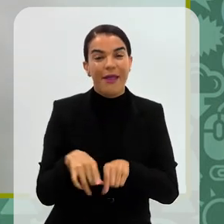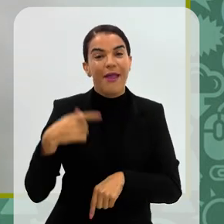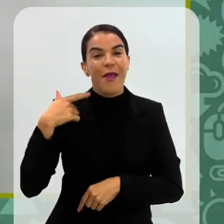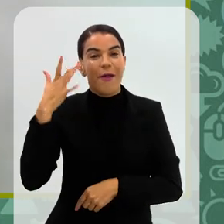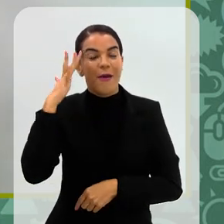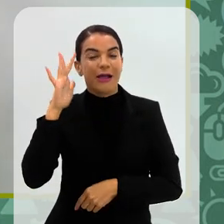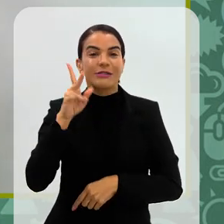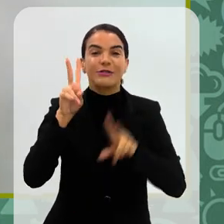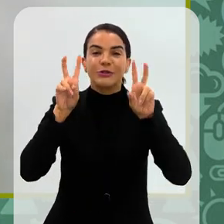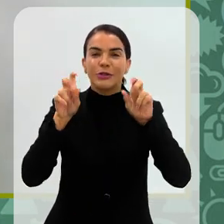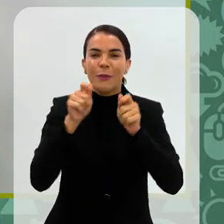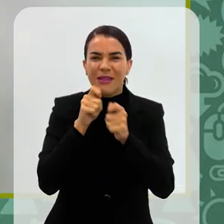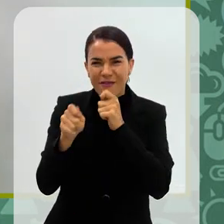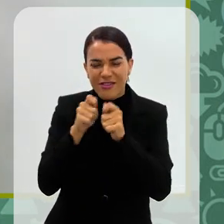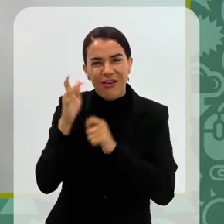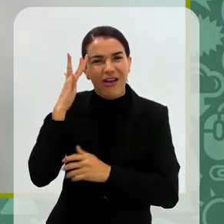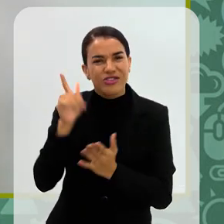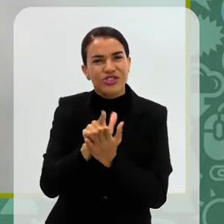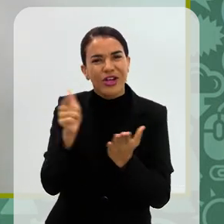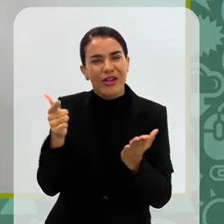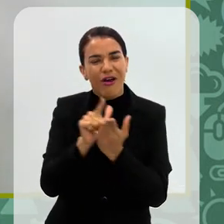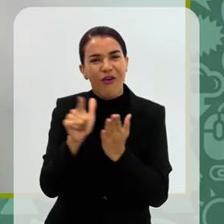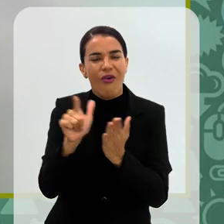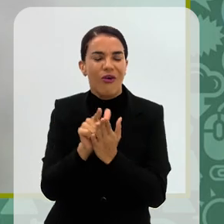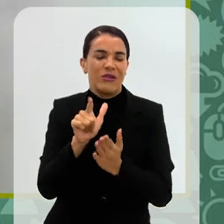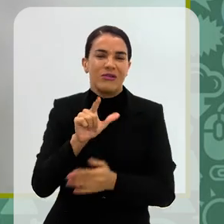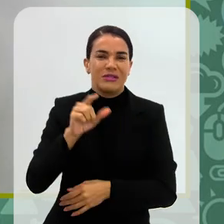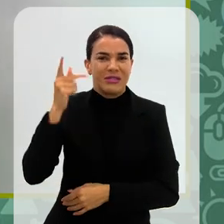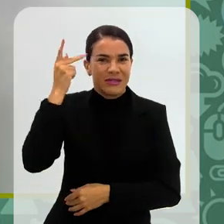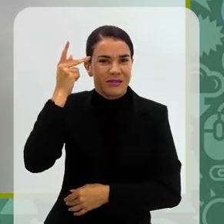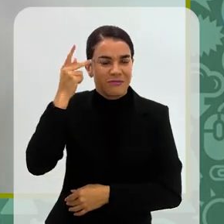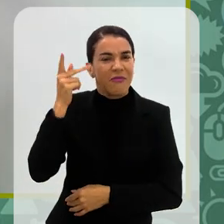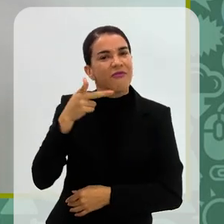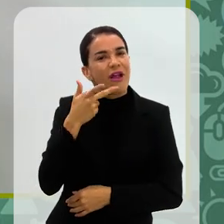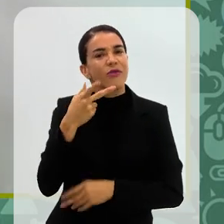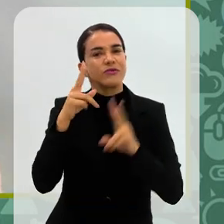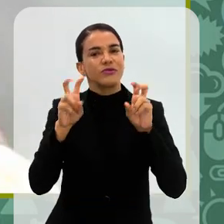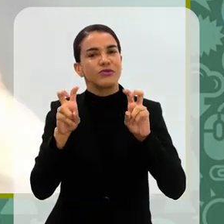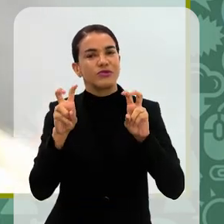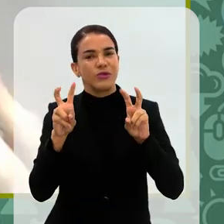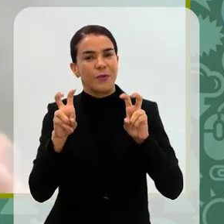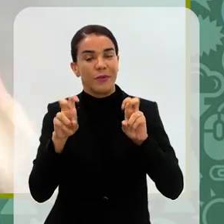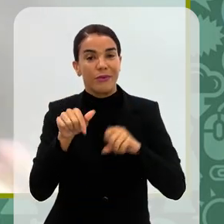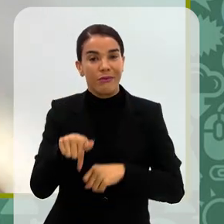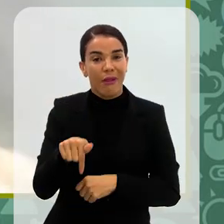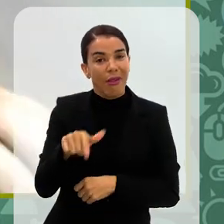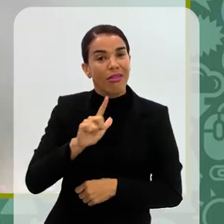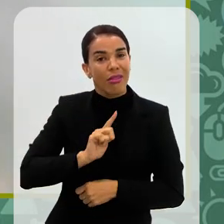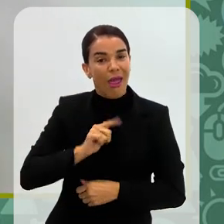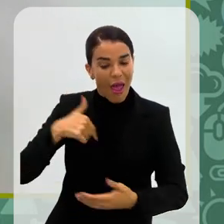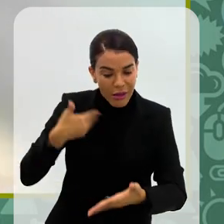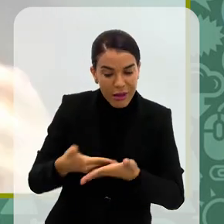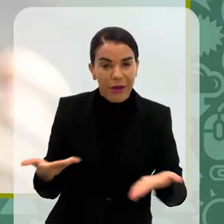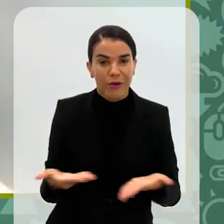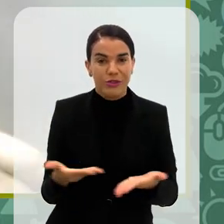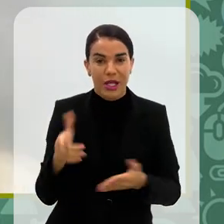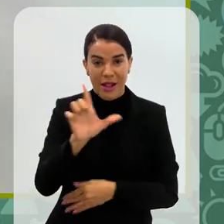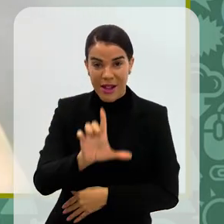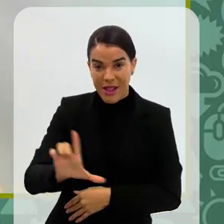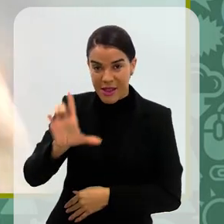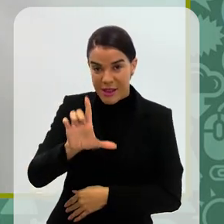Madeira, que numa entrevista para a Folha de São Paulo, do Estadão, enfim, não lembro, ela falou sobre isso, né? Que hoje em dia ainda tem muito isso, tipo,